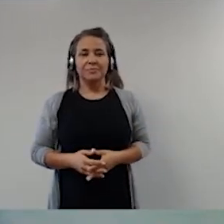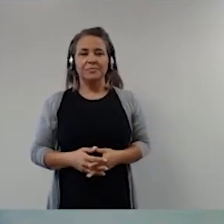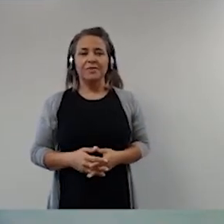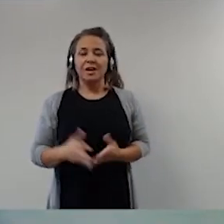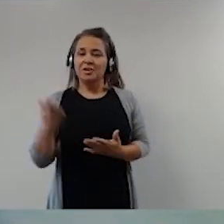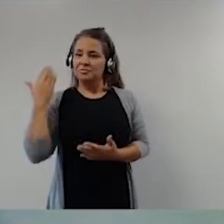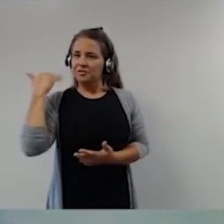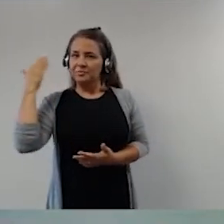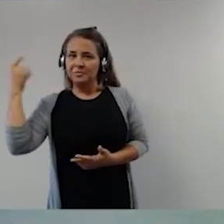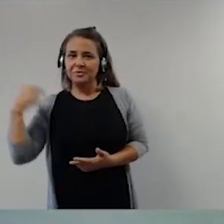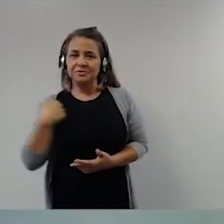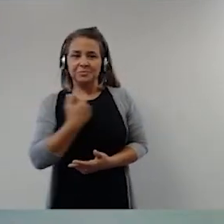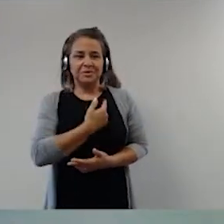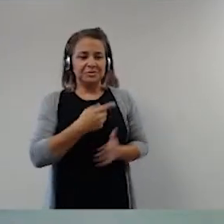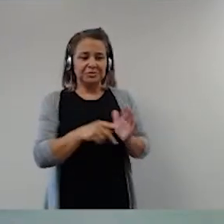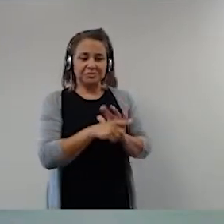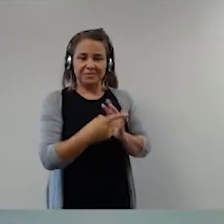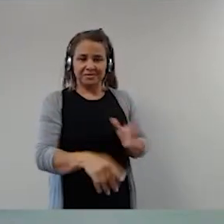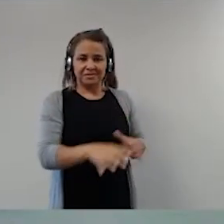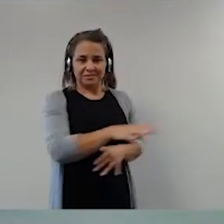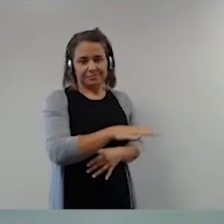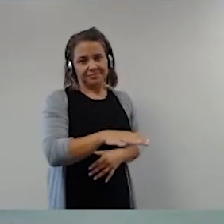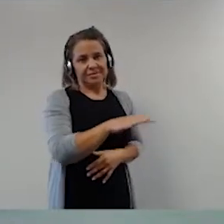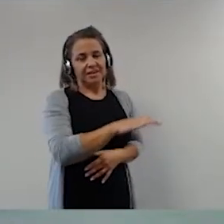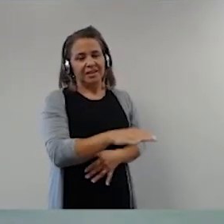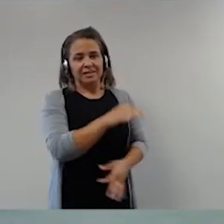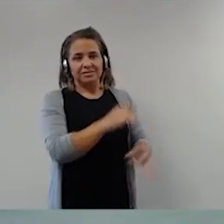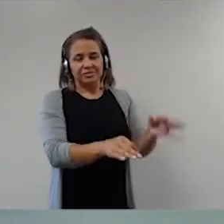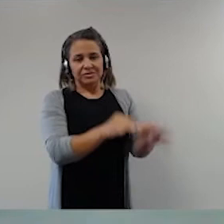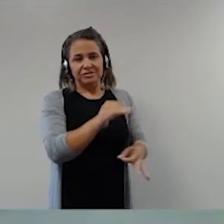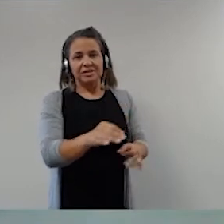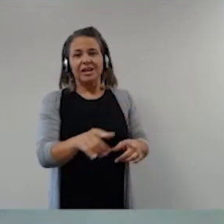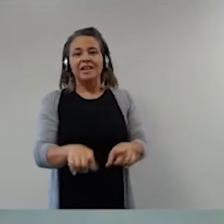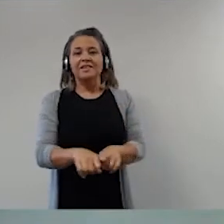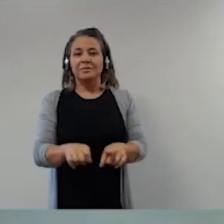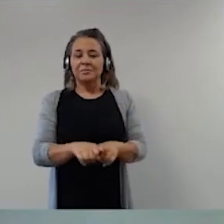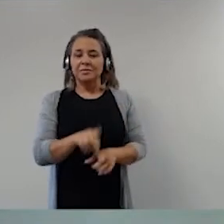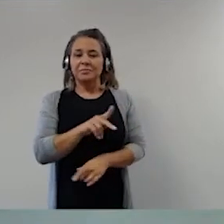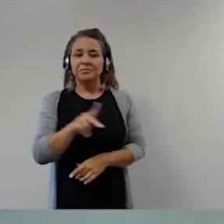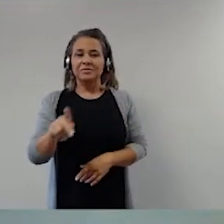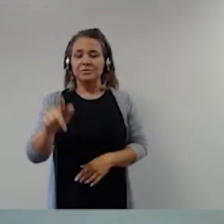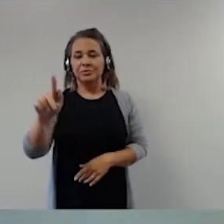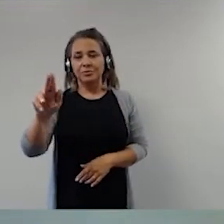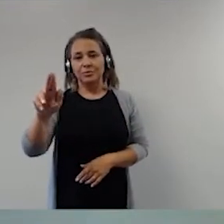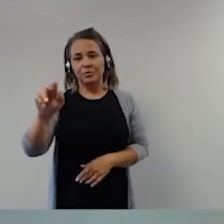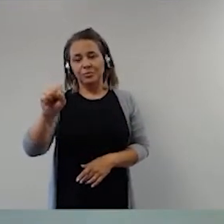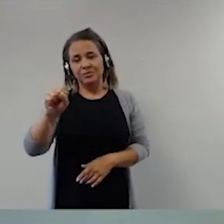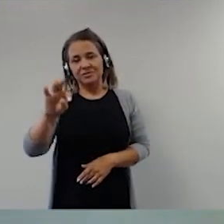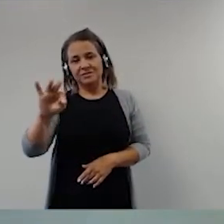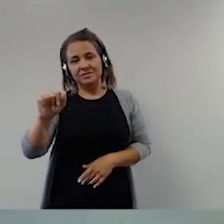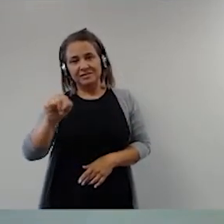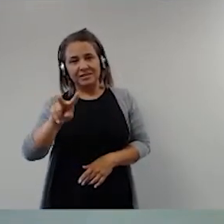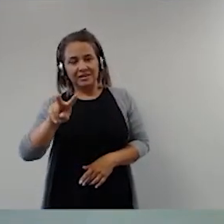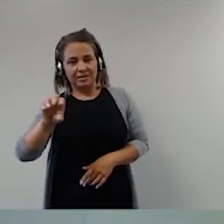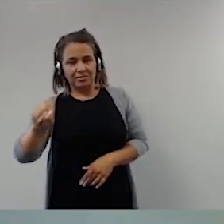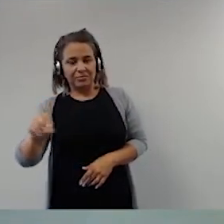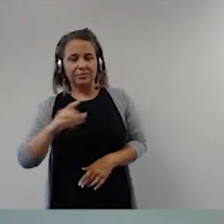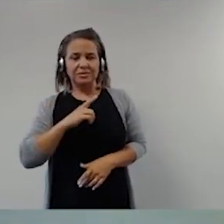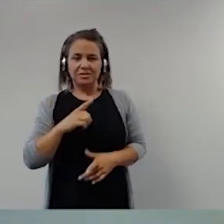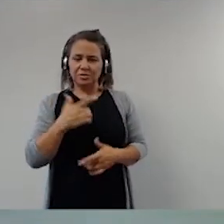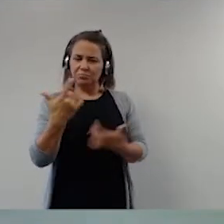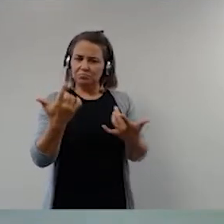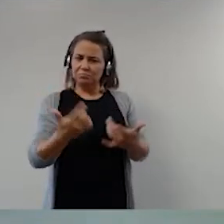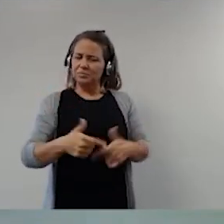nós que não somos da área, o doutor Gustavo, também, expressão na área do